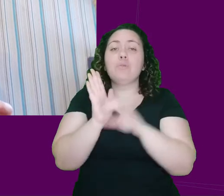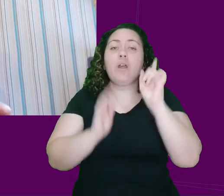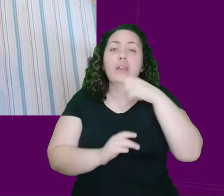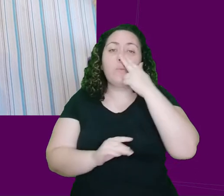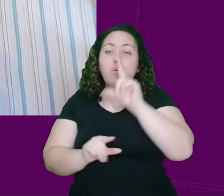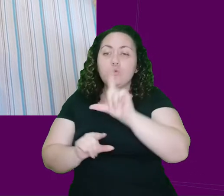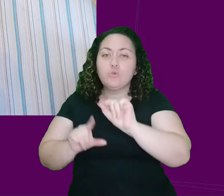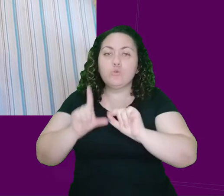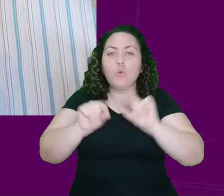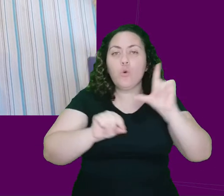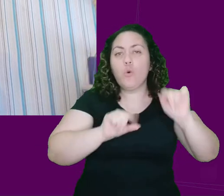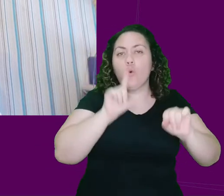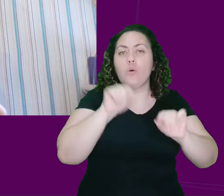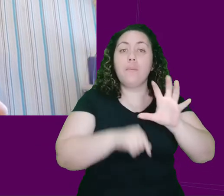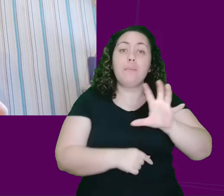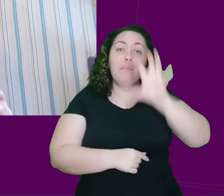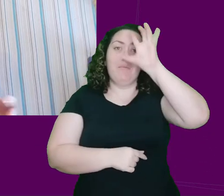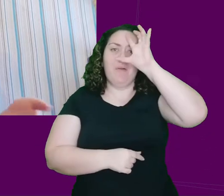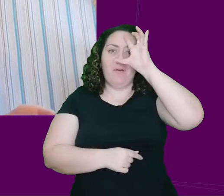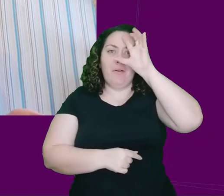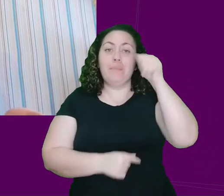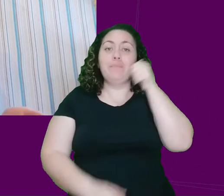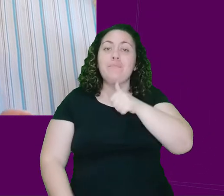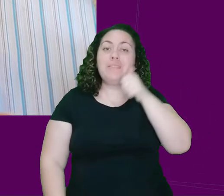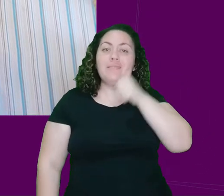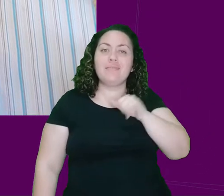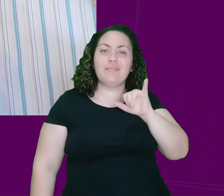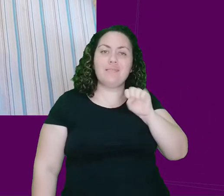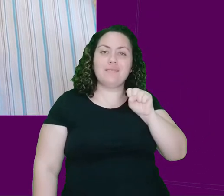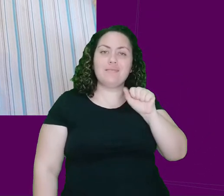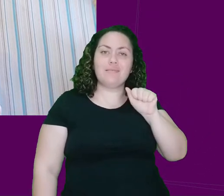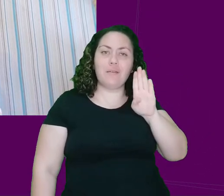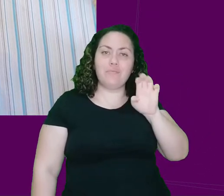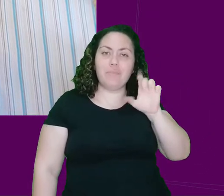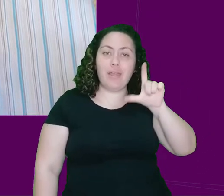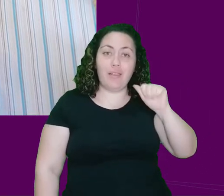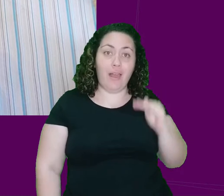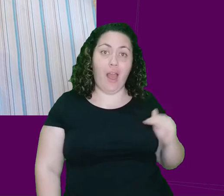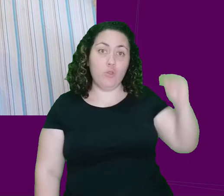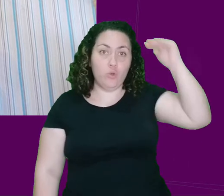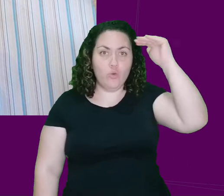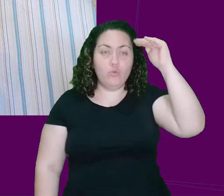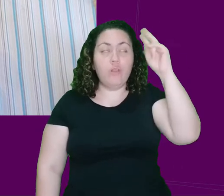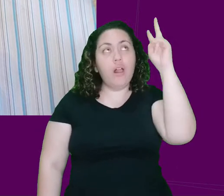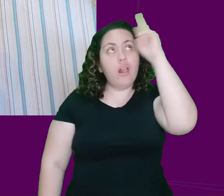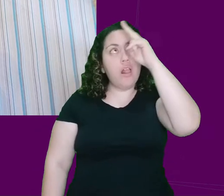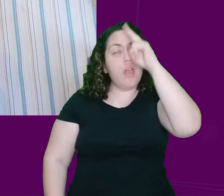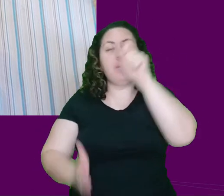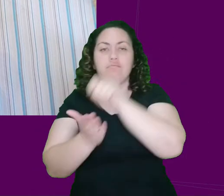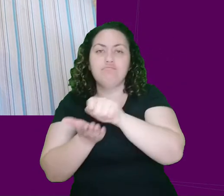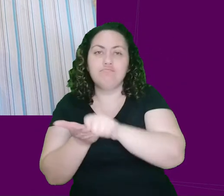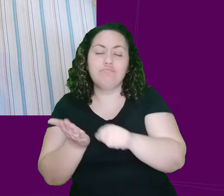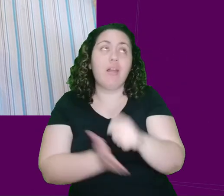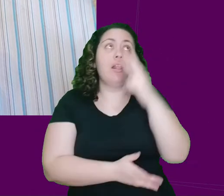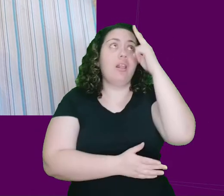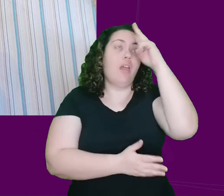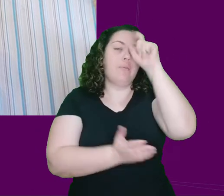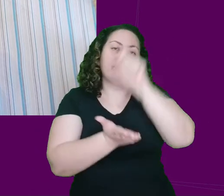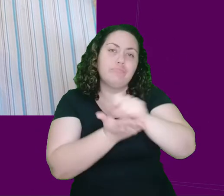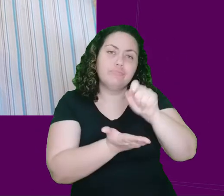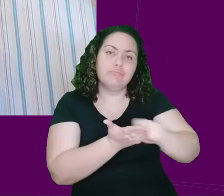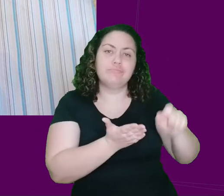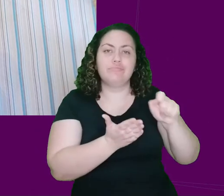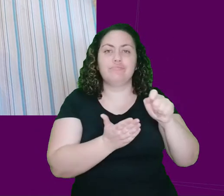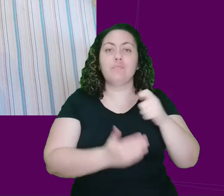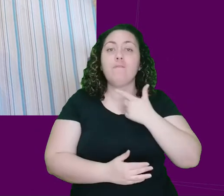daquela época, são memórias que foram sendo escritas à medida que a Isabela, já adulta, se lembrava e